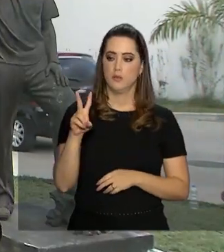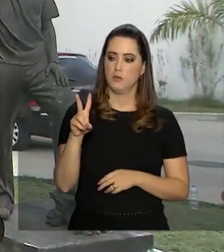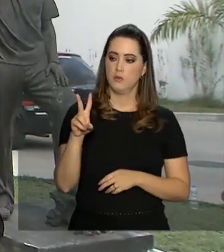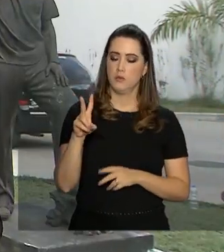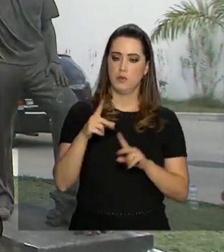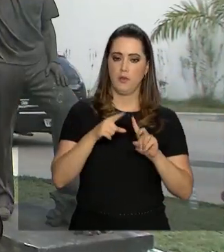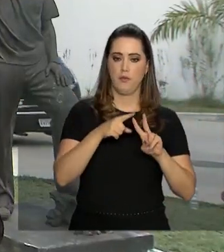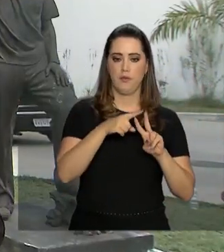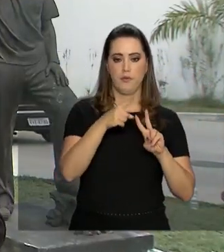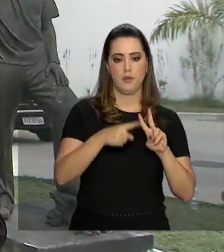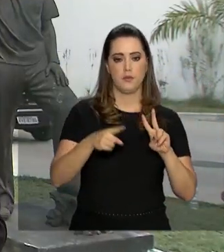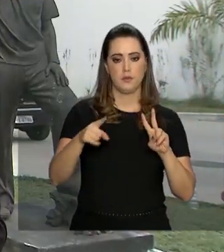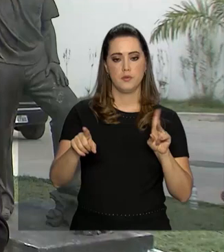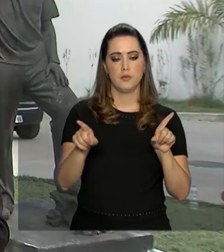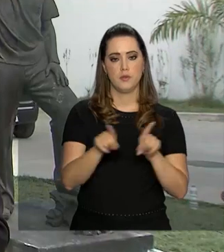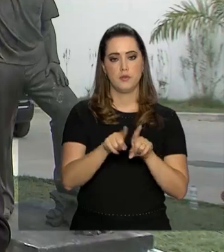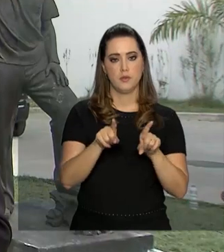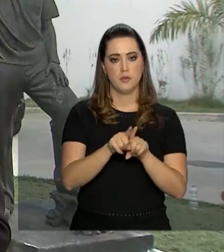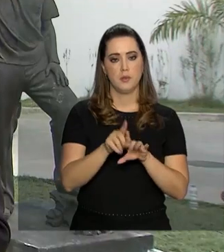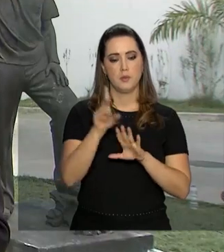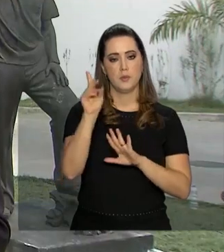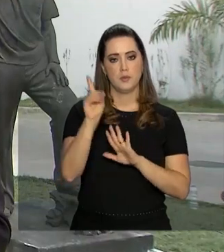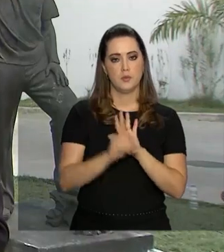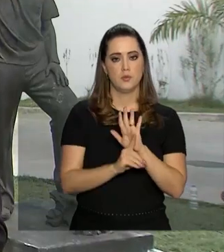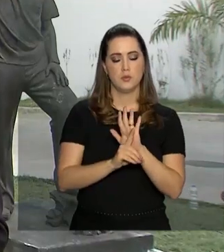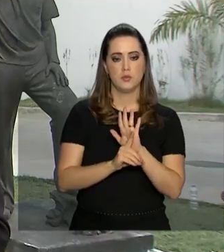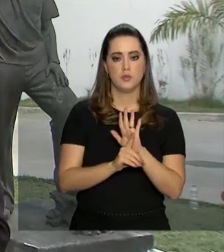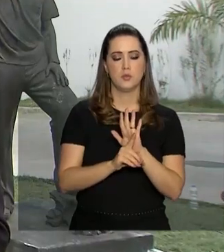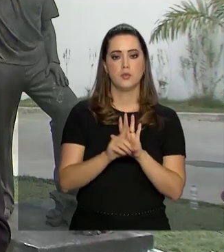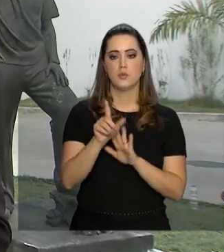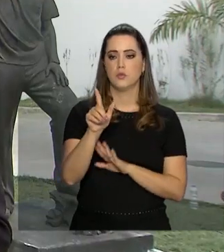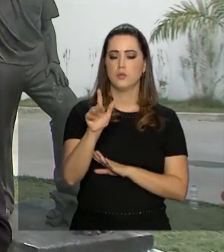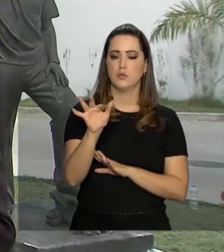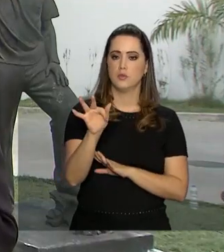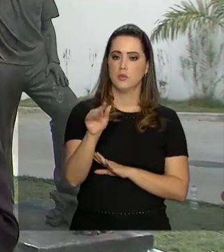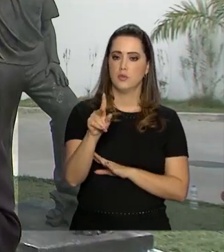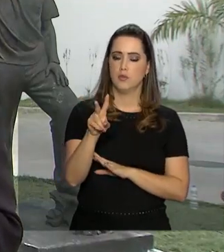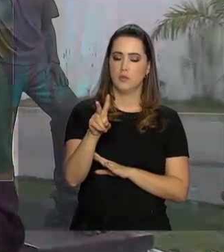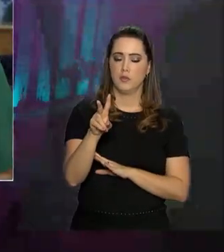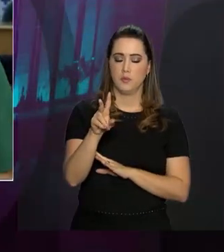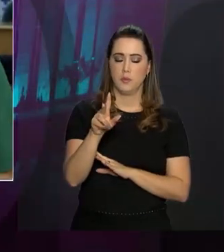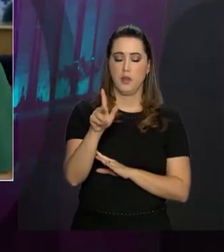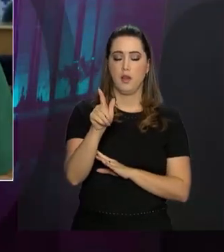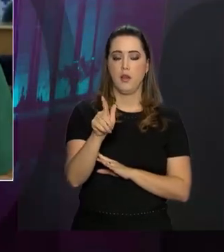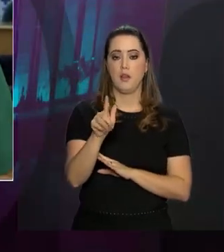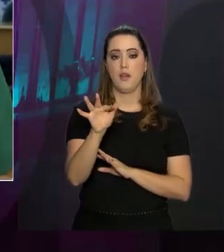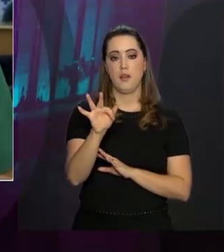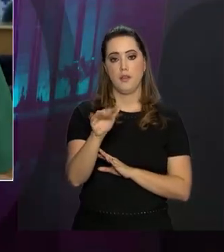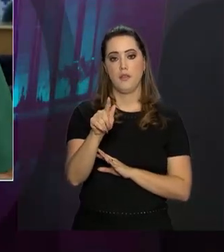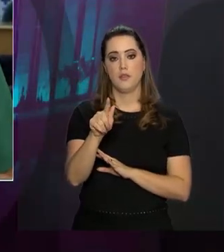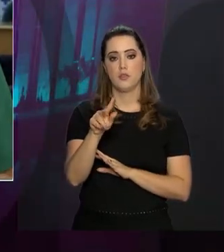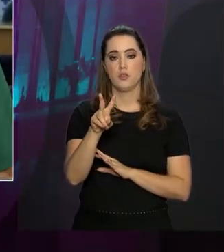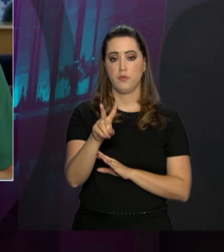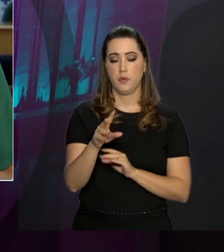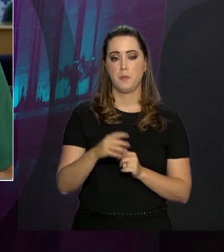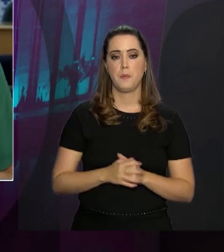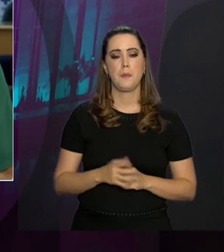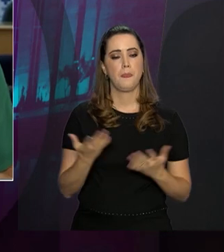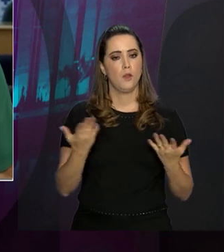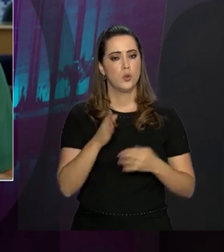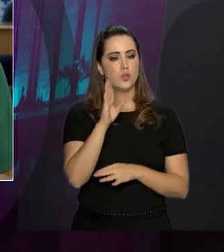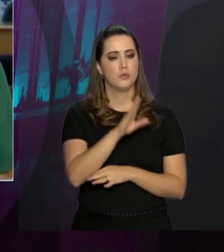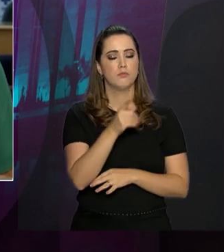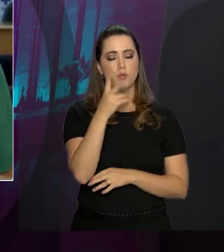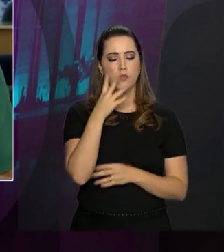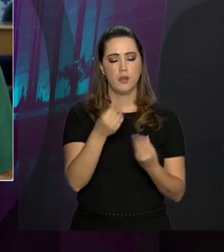e também com diretores da Fundação Getúlio Vargas. Agora, vamos à Brasília para falar com Daniela Popov, para saber o que foi notícia